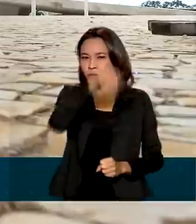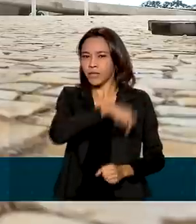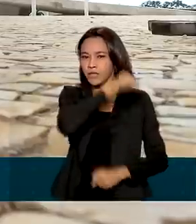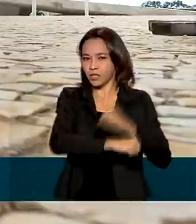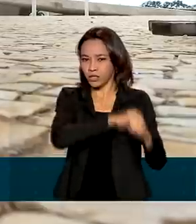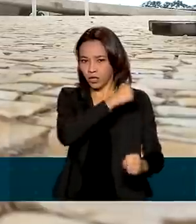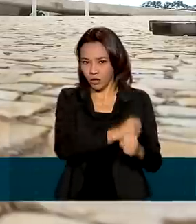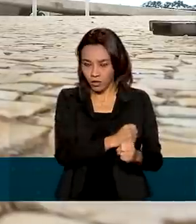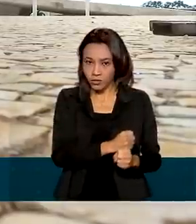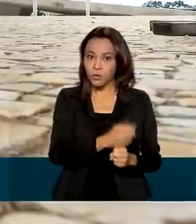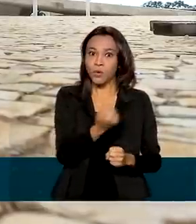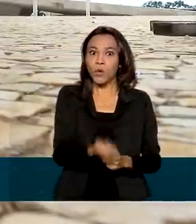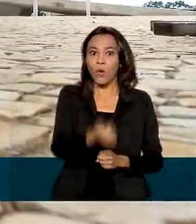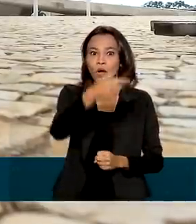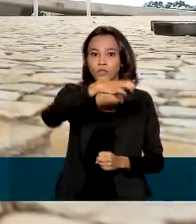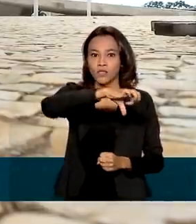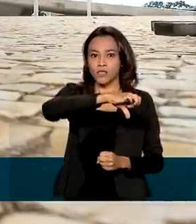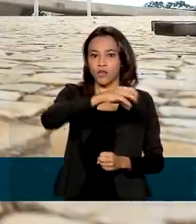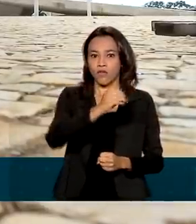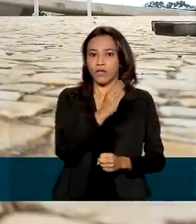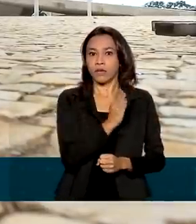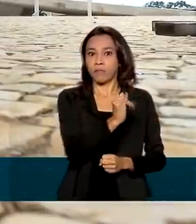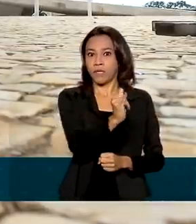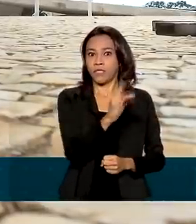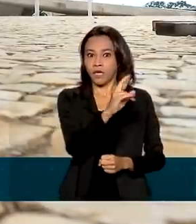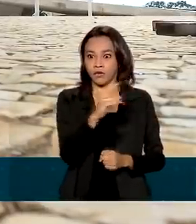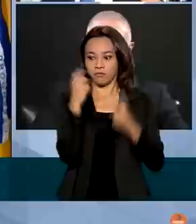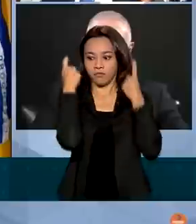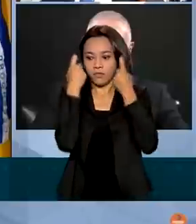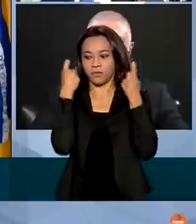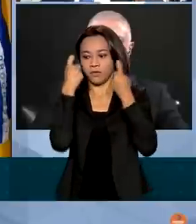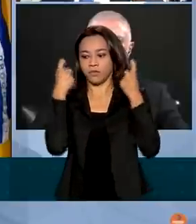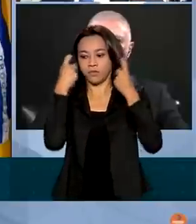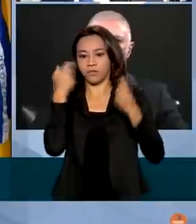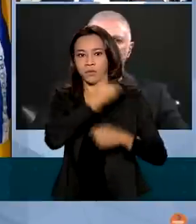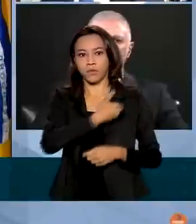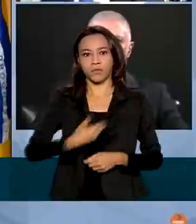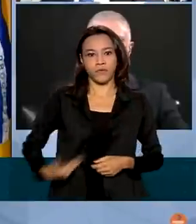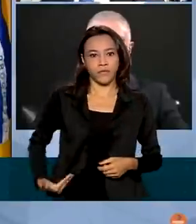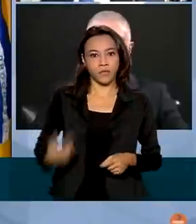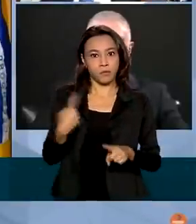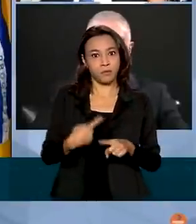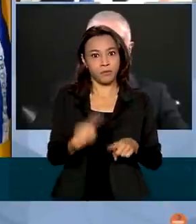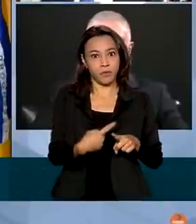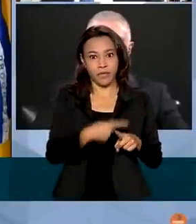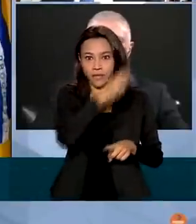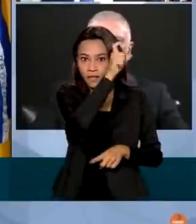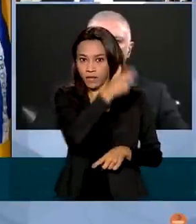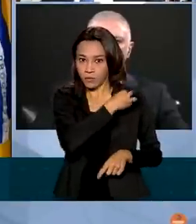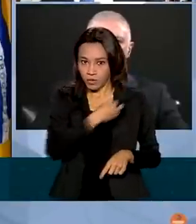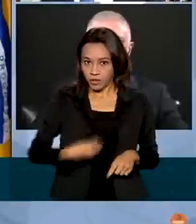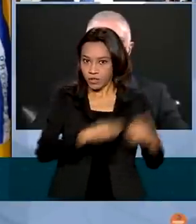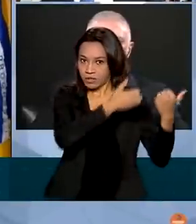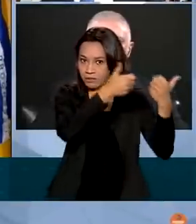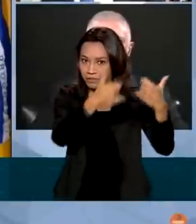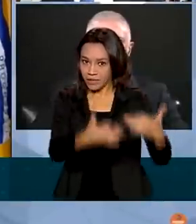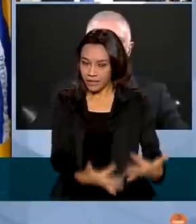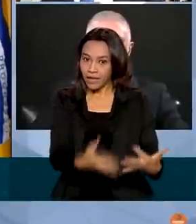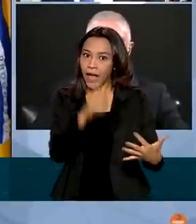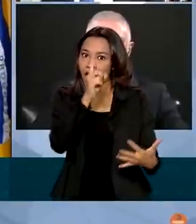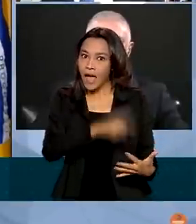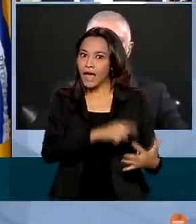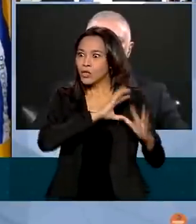de quase 90 bilhões de reais, preocupa o governo. Isso porque, segundo ele, o montante equivale a praticamente